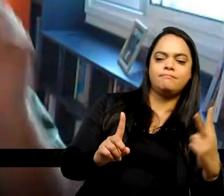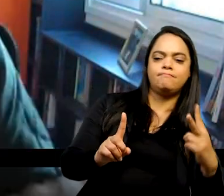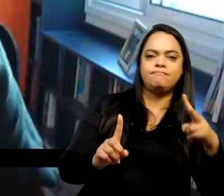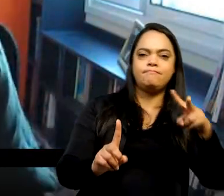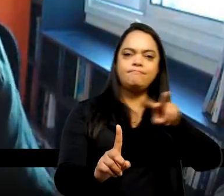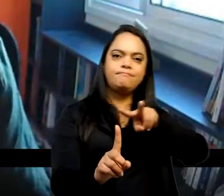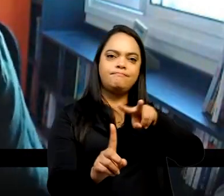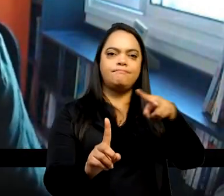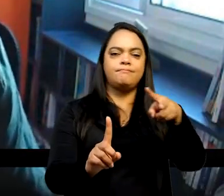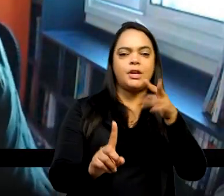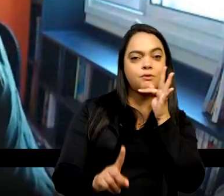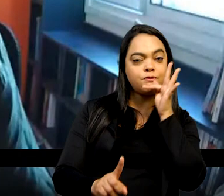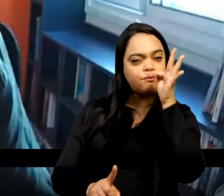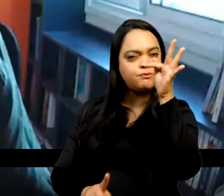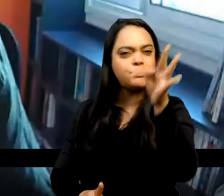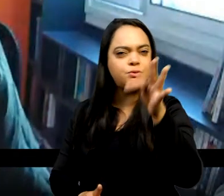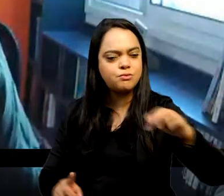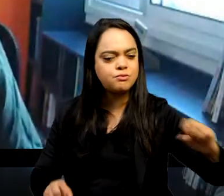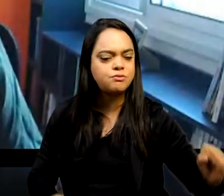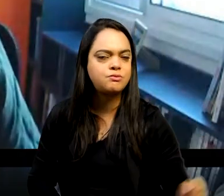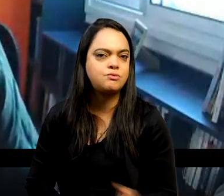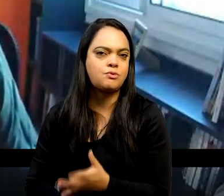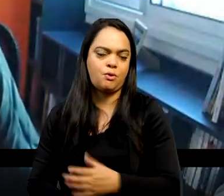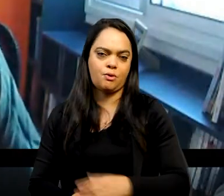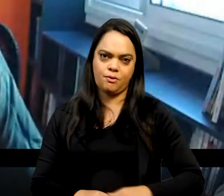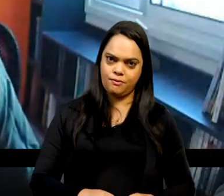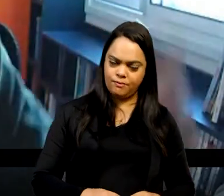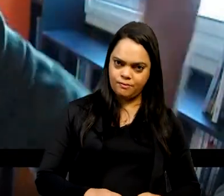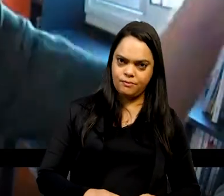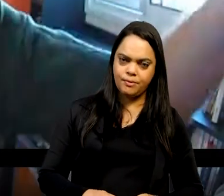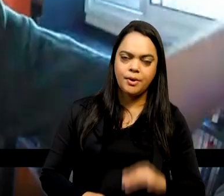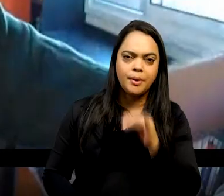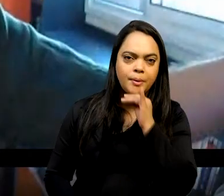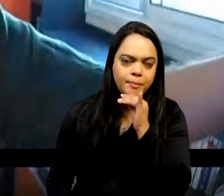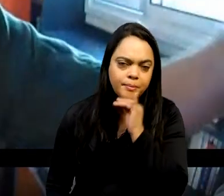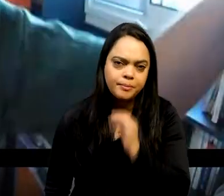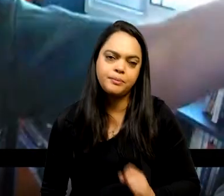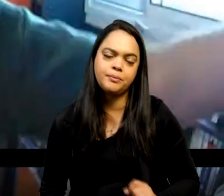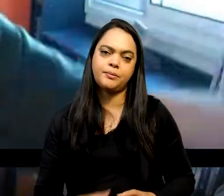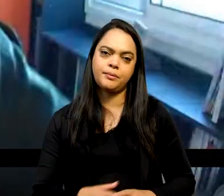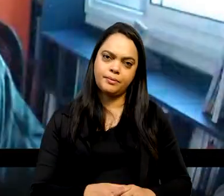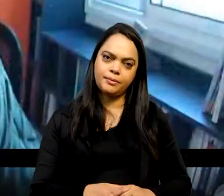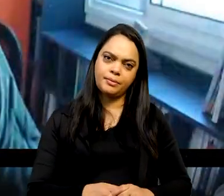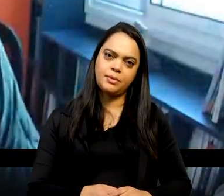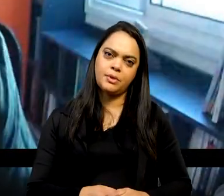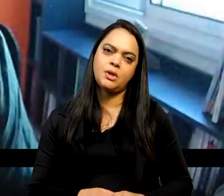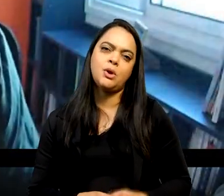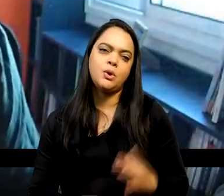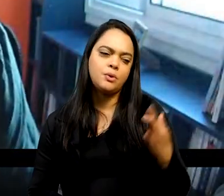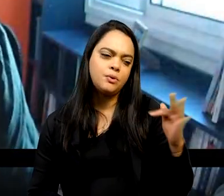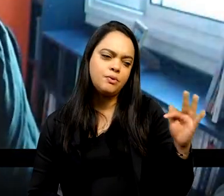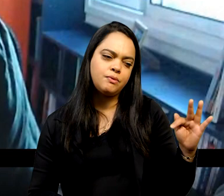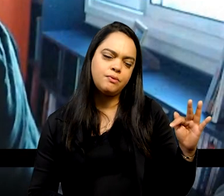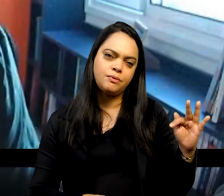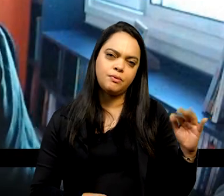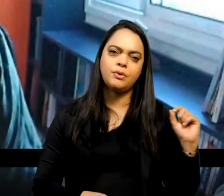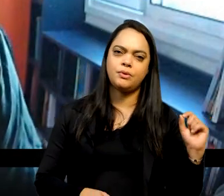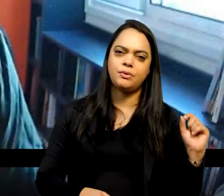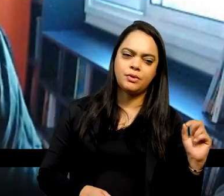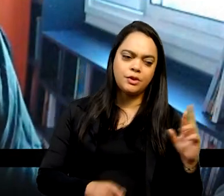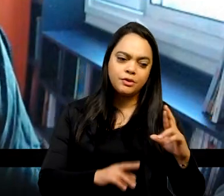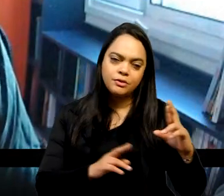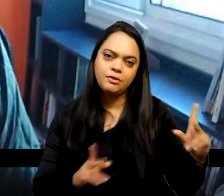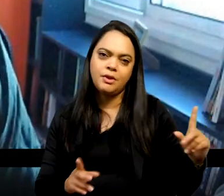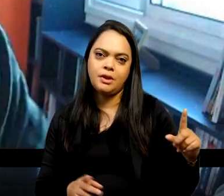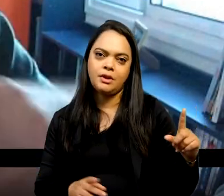revolucionários franceses, os independentistas no Brasil, eles olhavam para a frente, e eles enxergavam algo novo. Eles achavam que eles